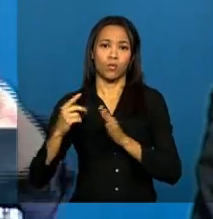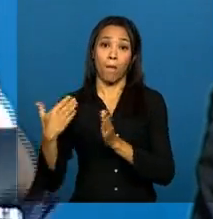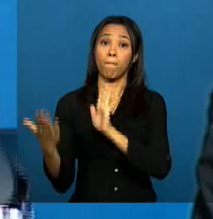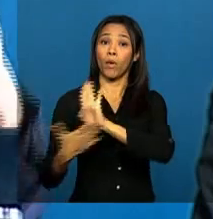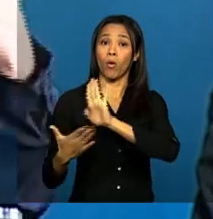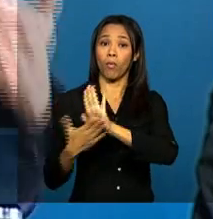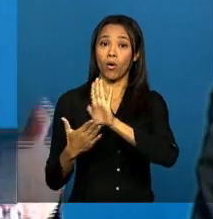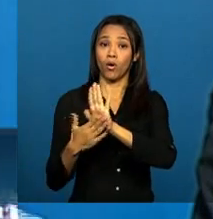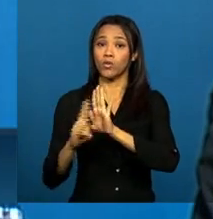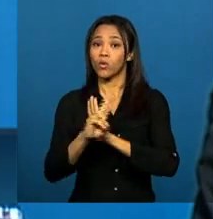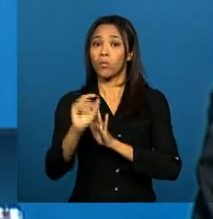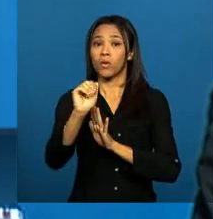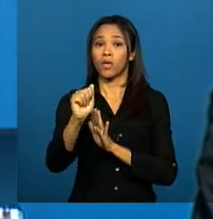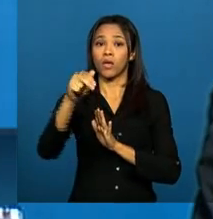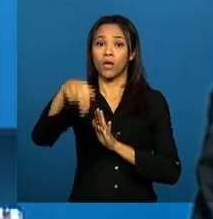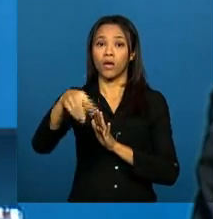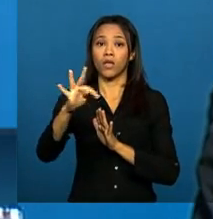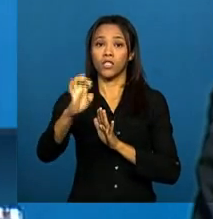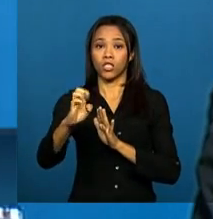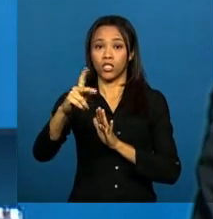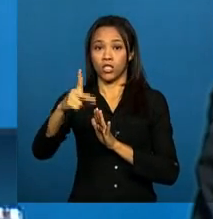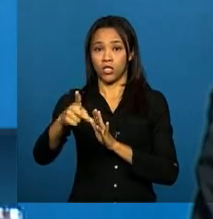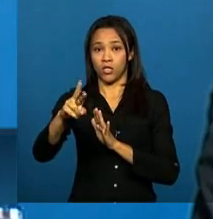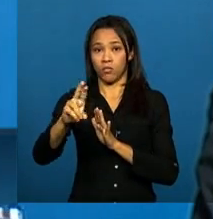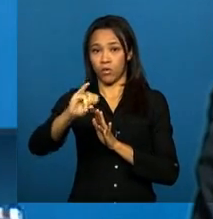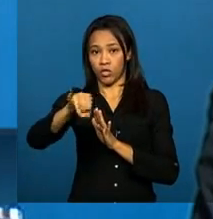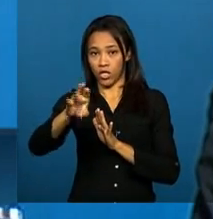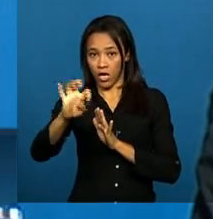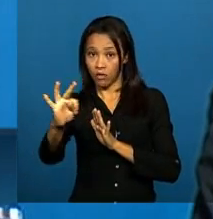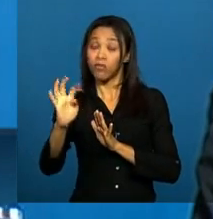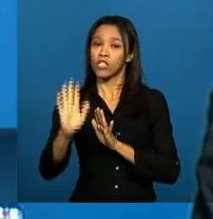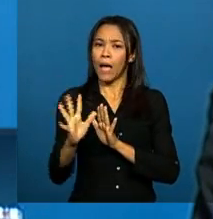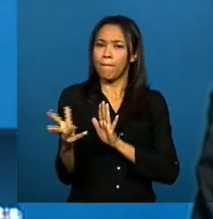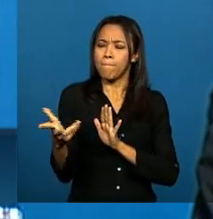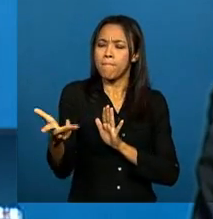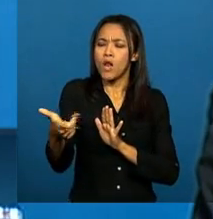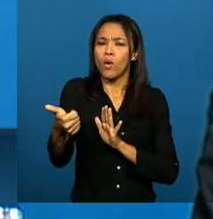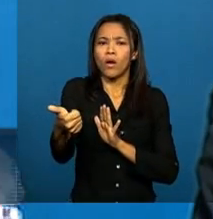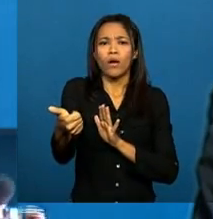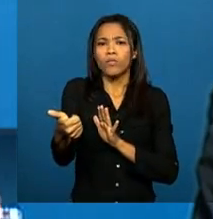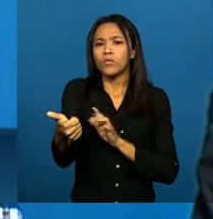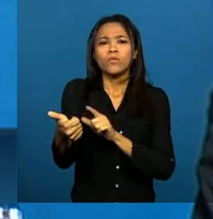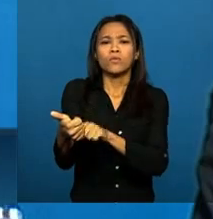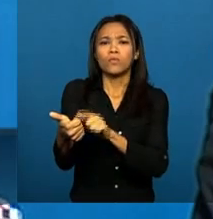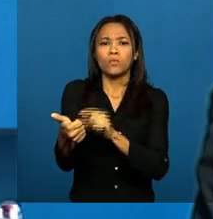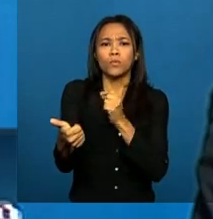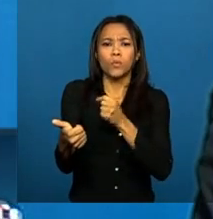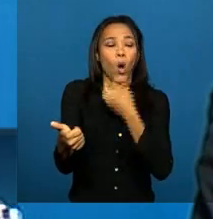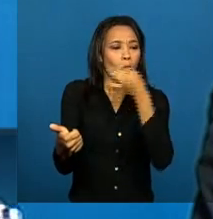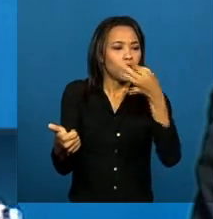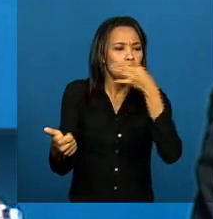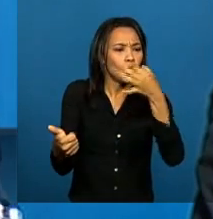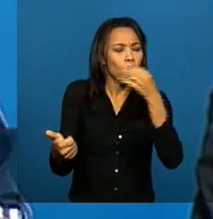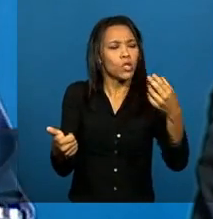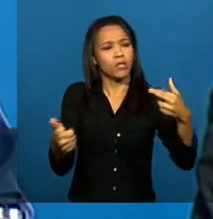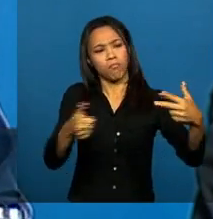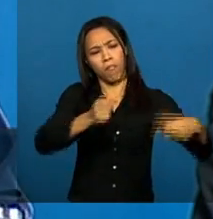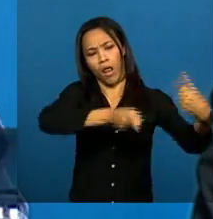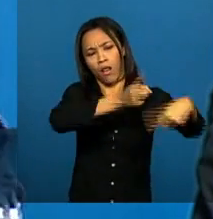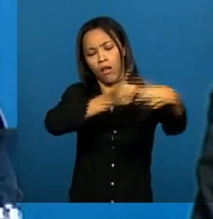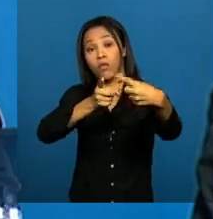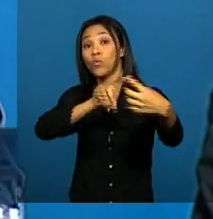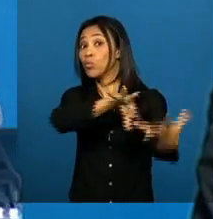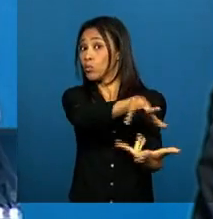nós aperfeiçoamos esse anteprojeto, com base em quê? Com base nos avanços das discussões de privacidade no mundo.